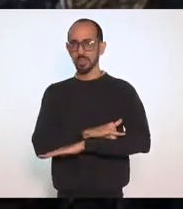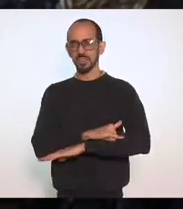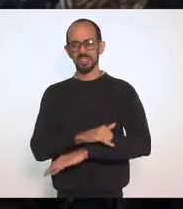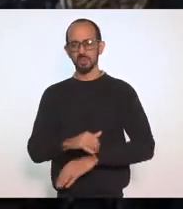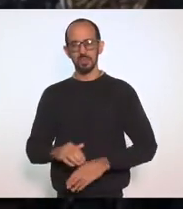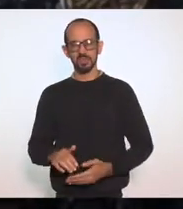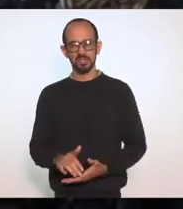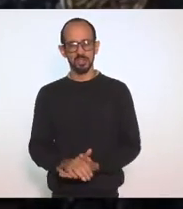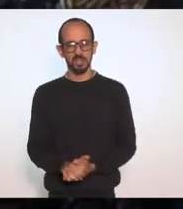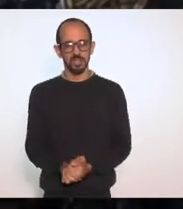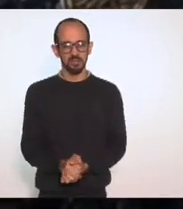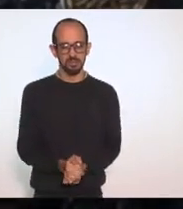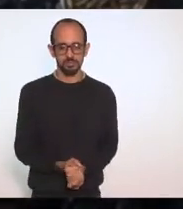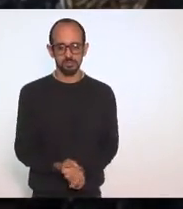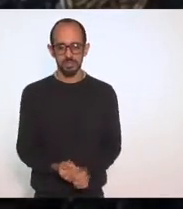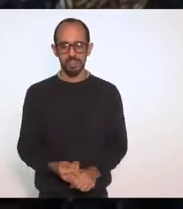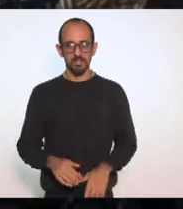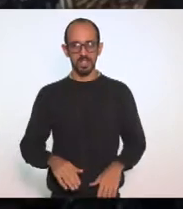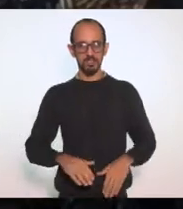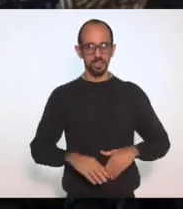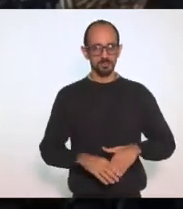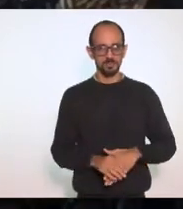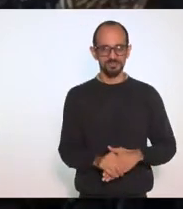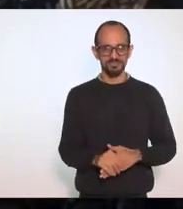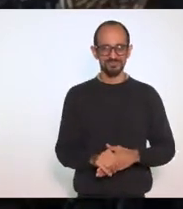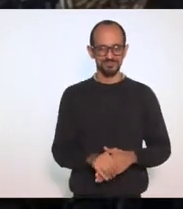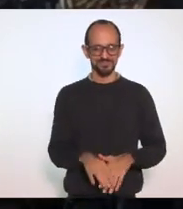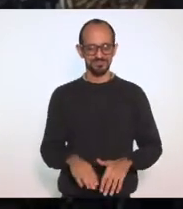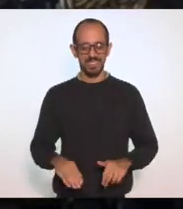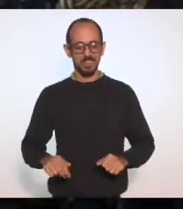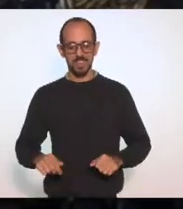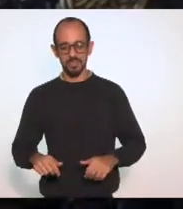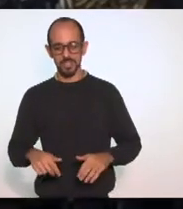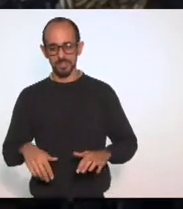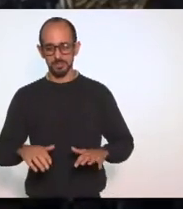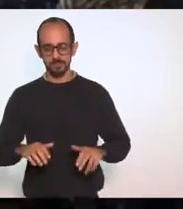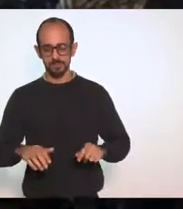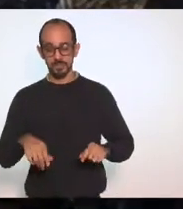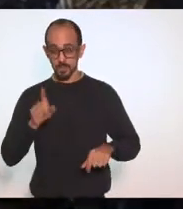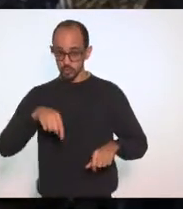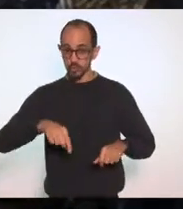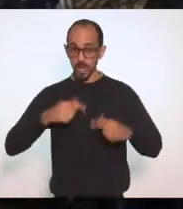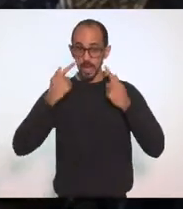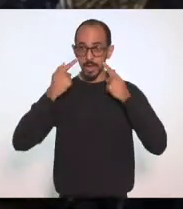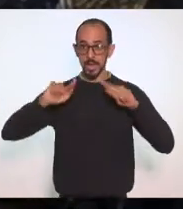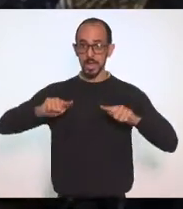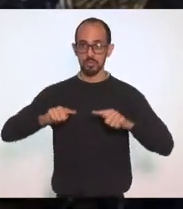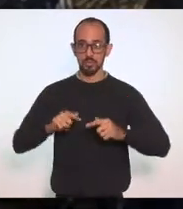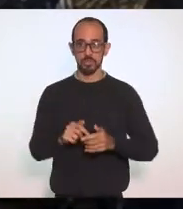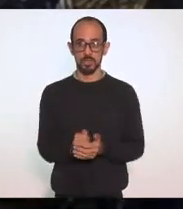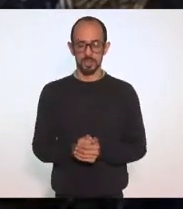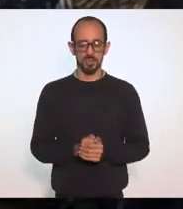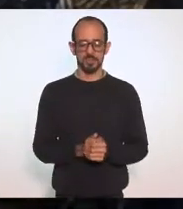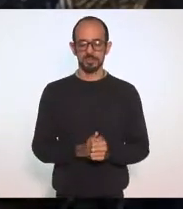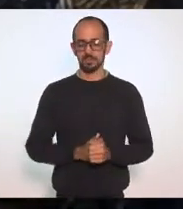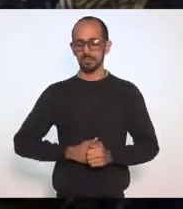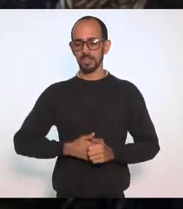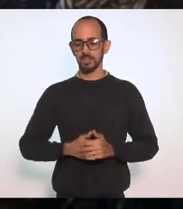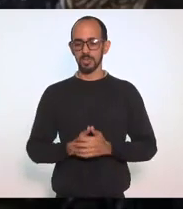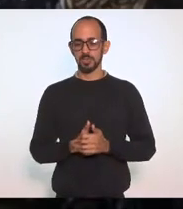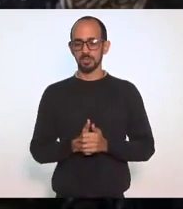de forma com riqueza e bons voos. A gente já tem a questão da pandemia que é gravíssima, mas a gente tem que lembrar que ali são